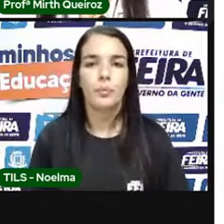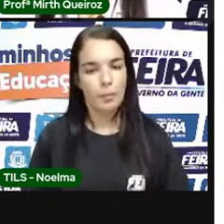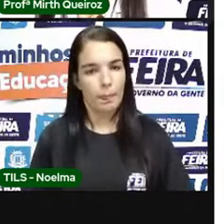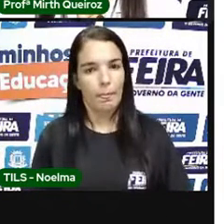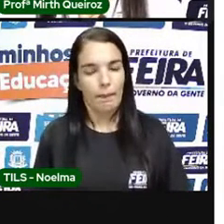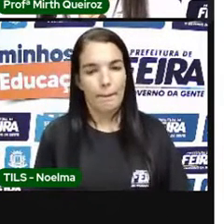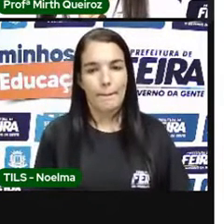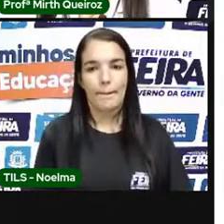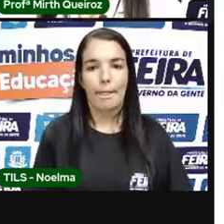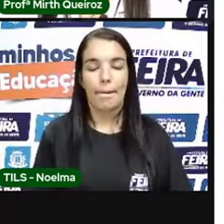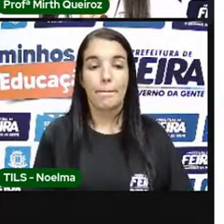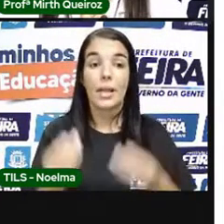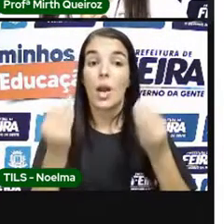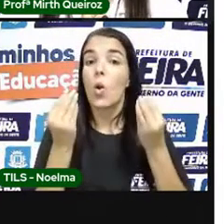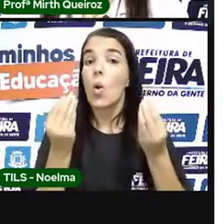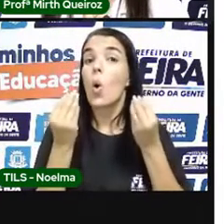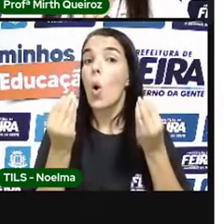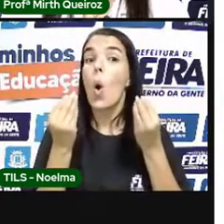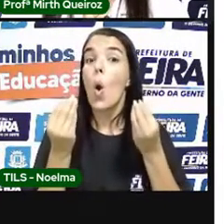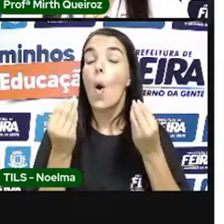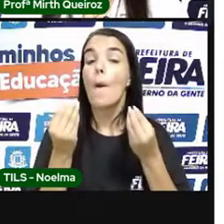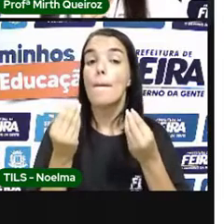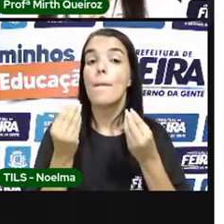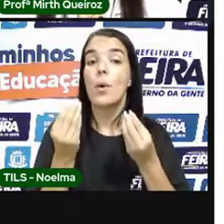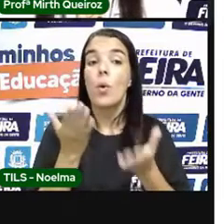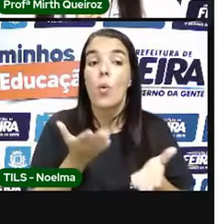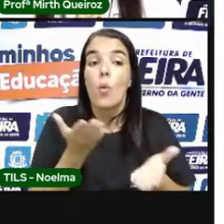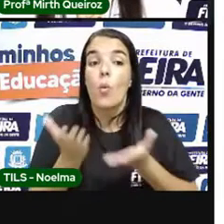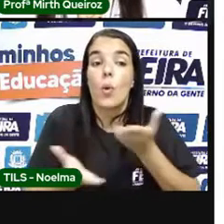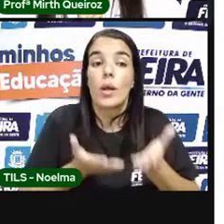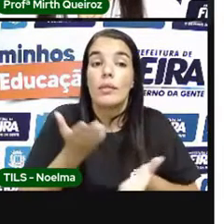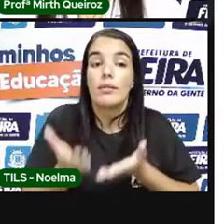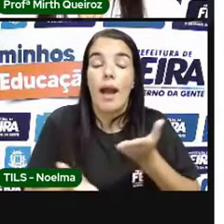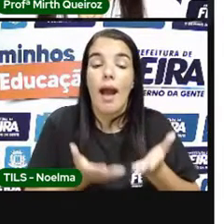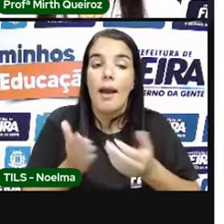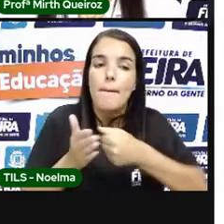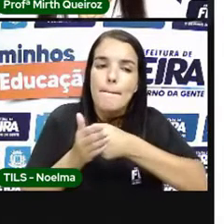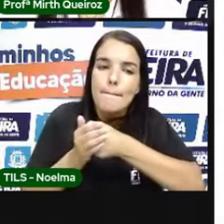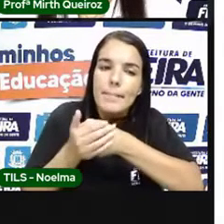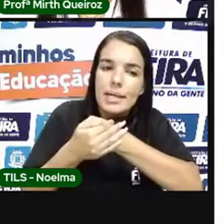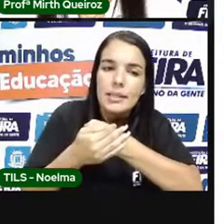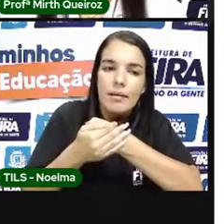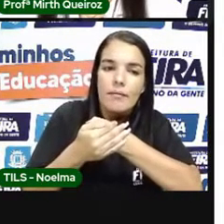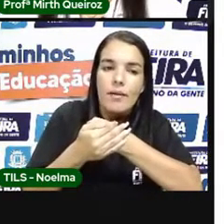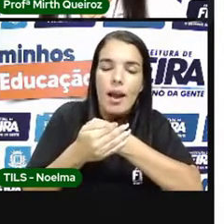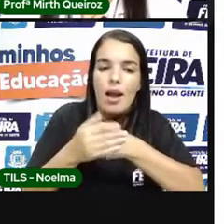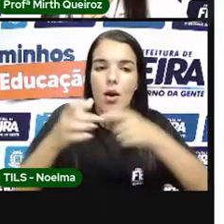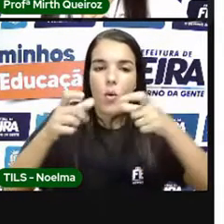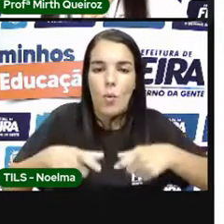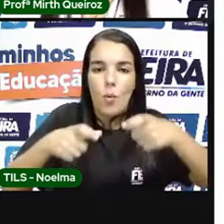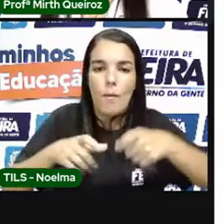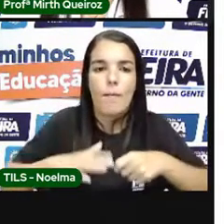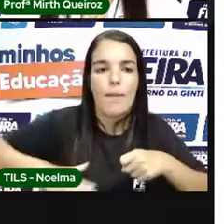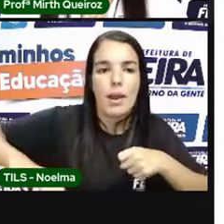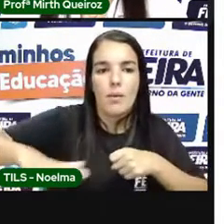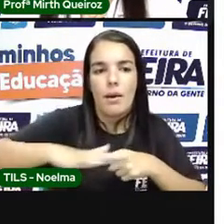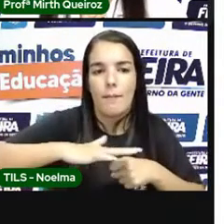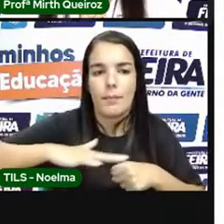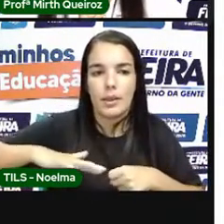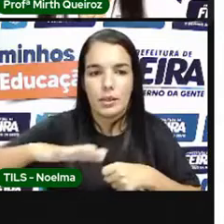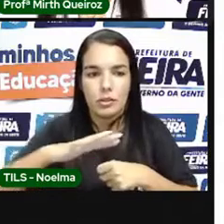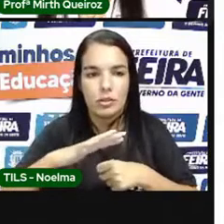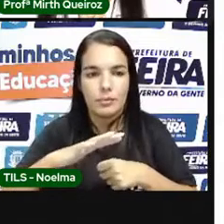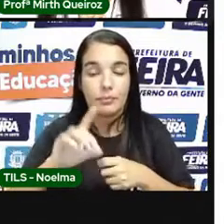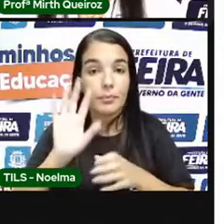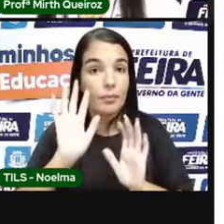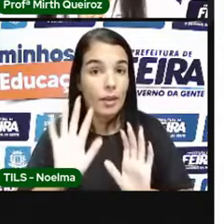Como é Que eu posso Conservar E preservar O meio ambiente Primeiro Adotando Práticas Que levem